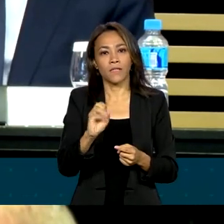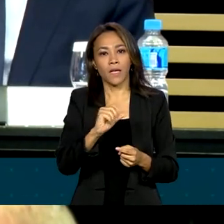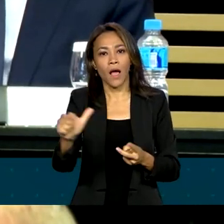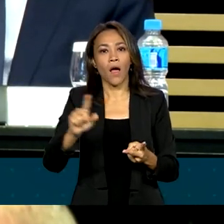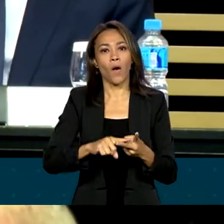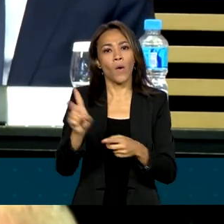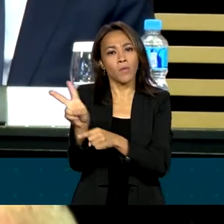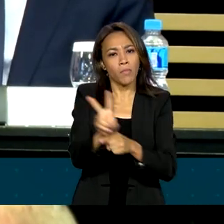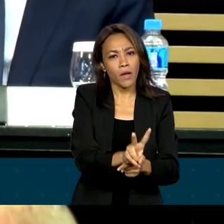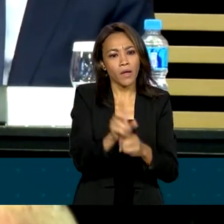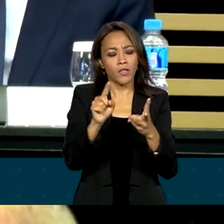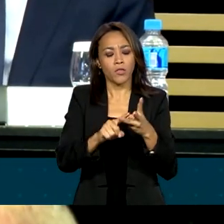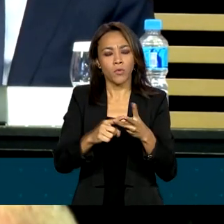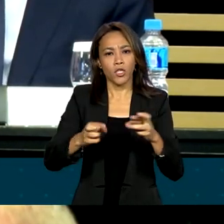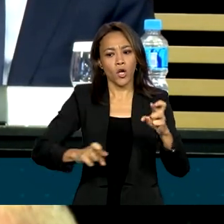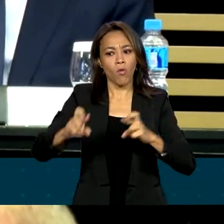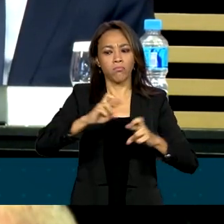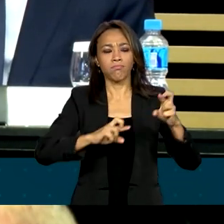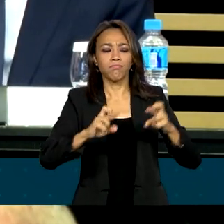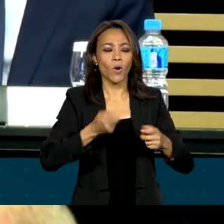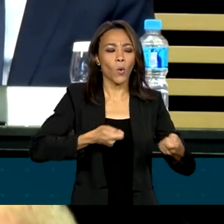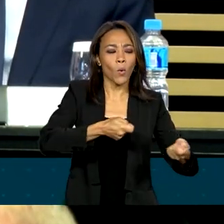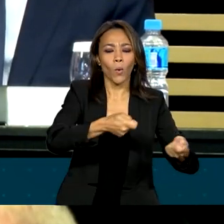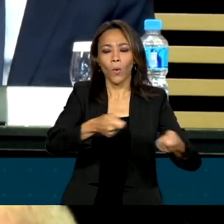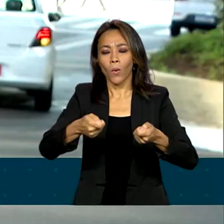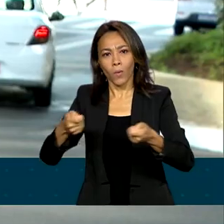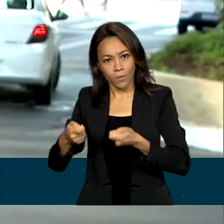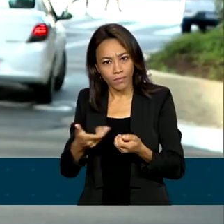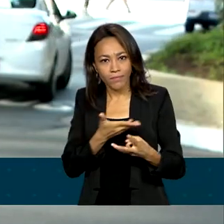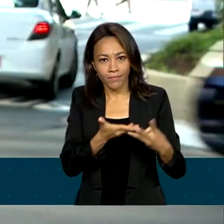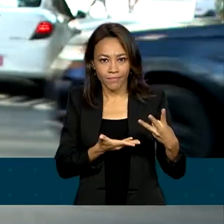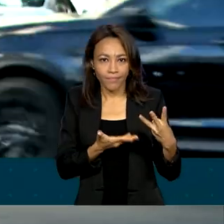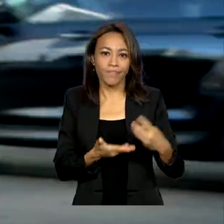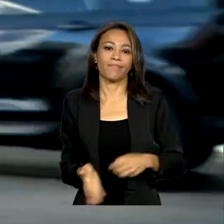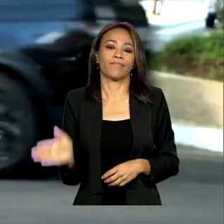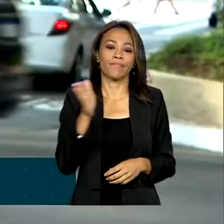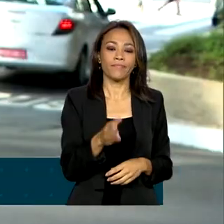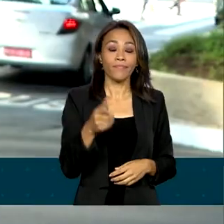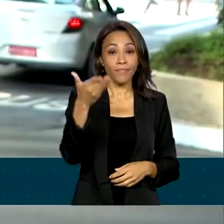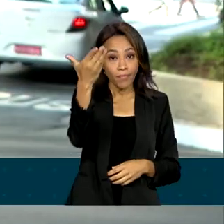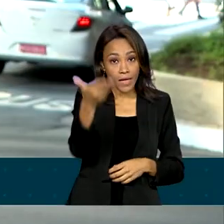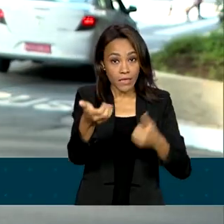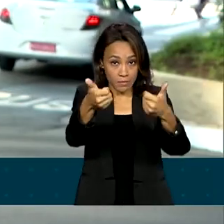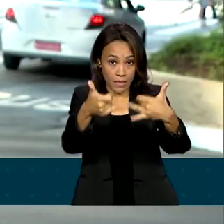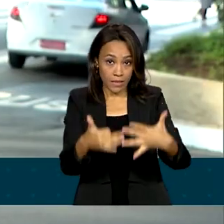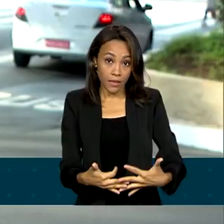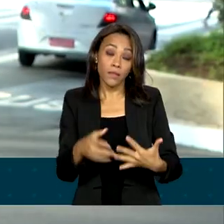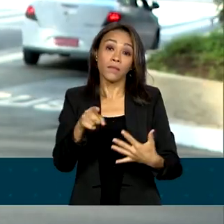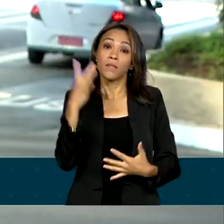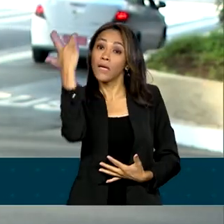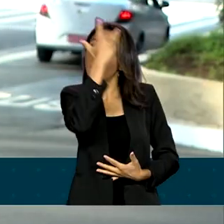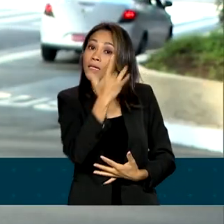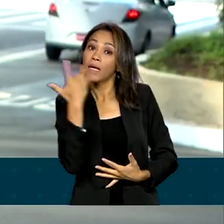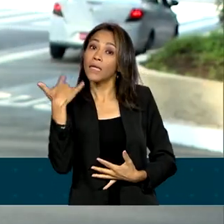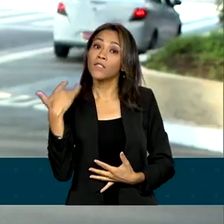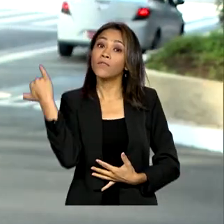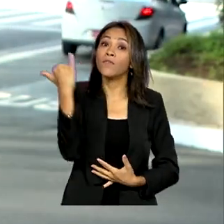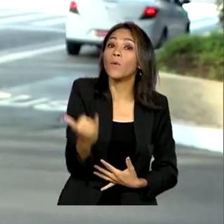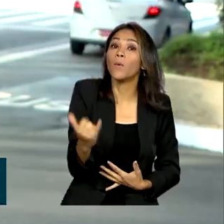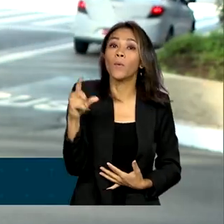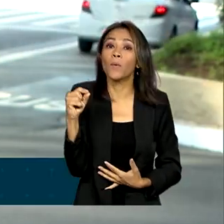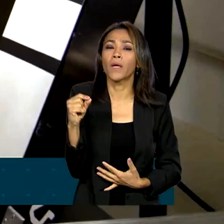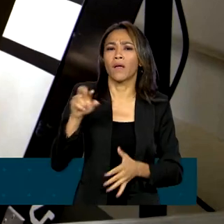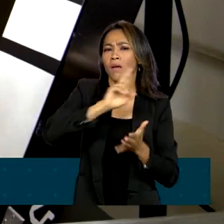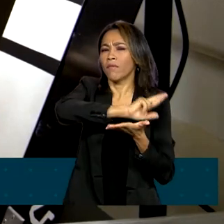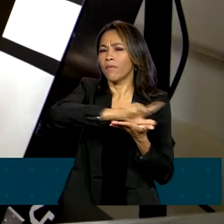e a regulatória, no sentido amplo. Fernando Haddad reafirmou que o governo vai realizar um conjunto de